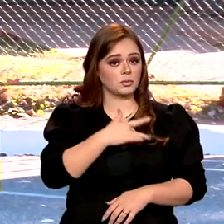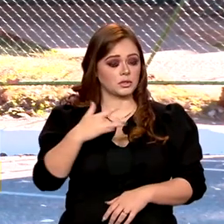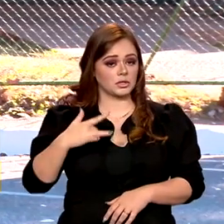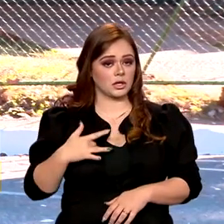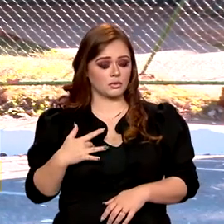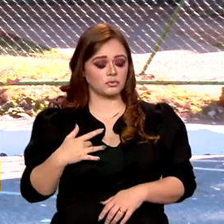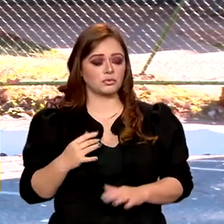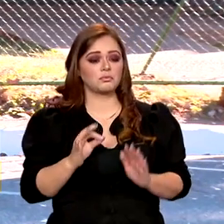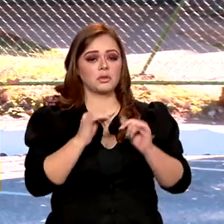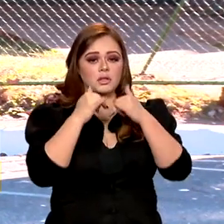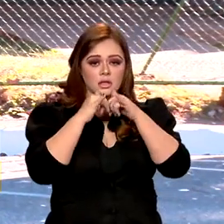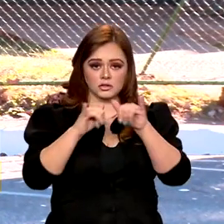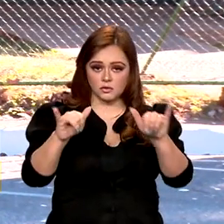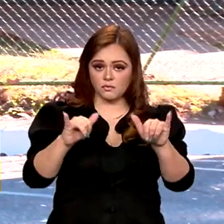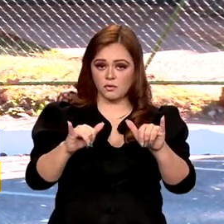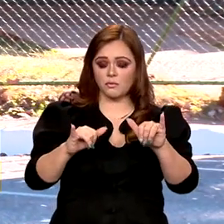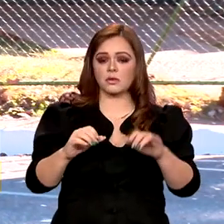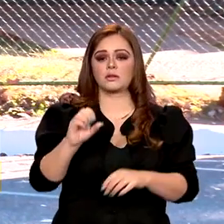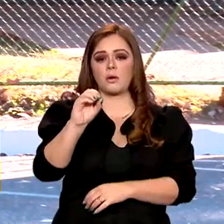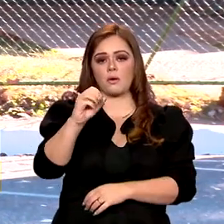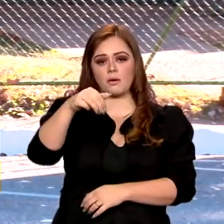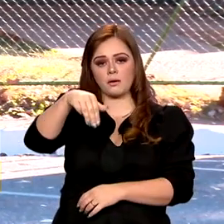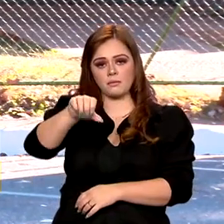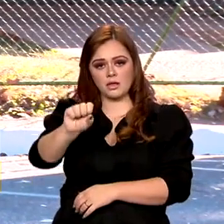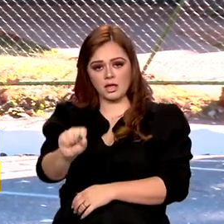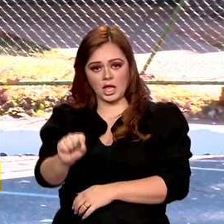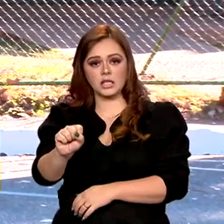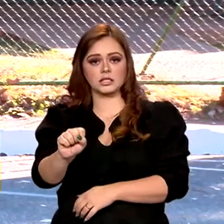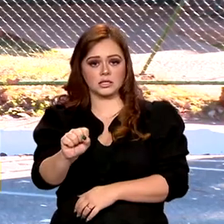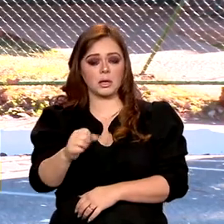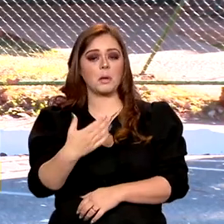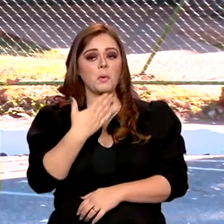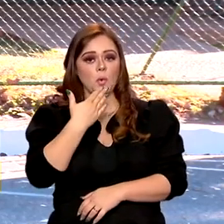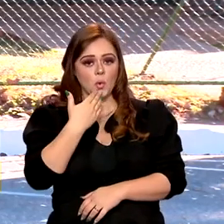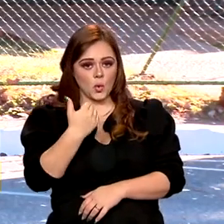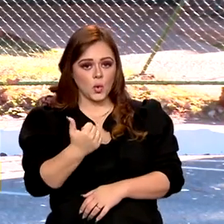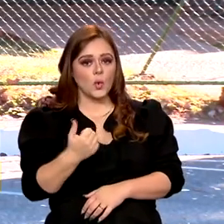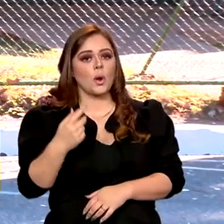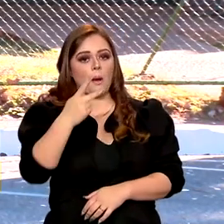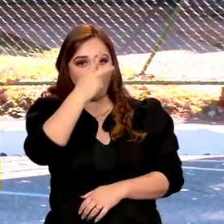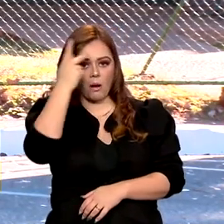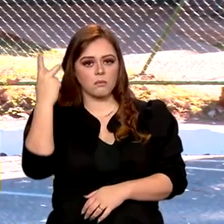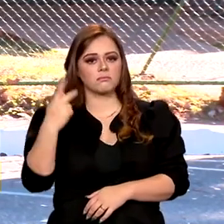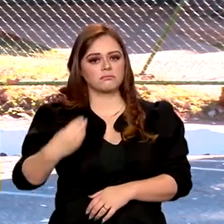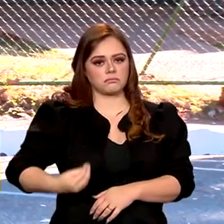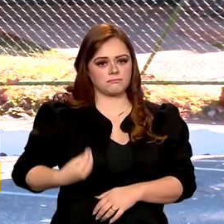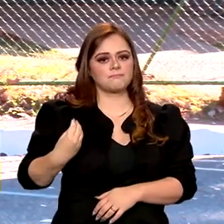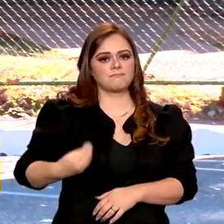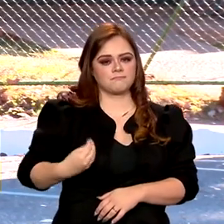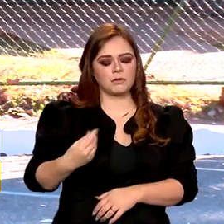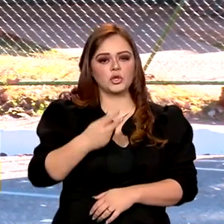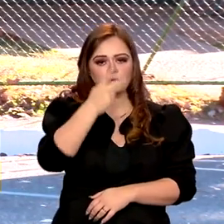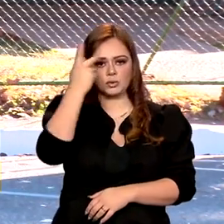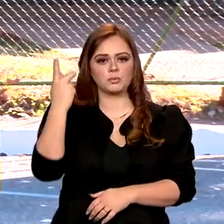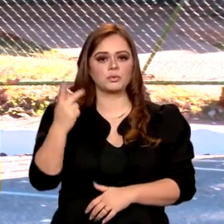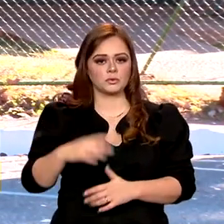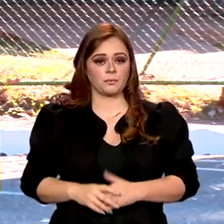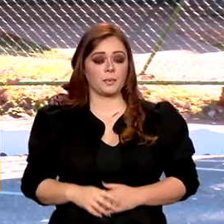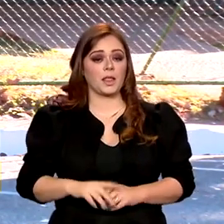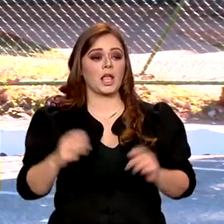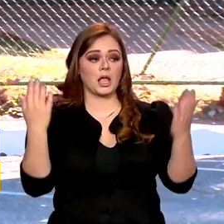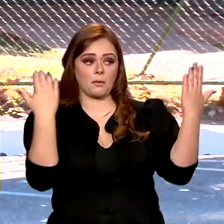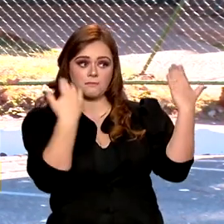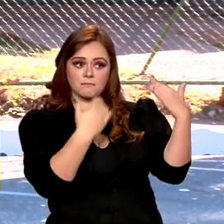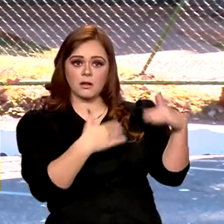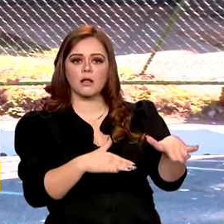dados da Organização Mundial de Saúde, salvam a vida de 3 milhões de pessoas a cada ano. Uma das provas